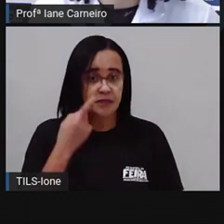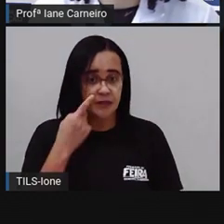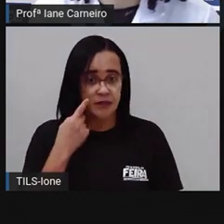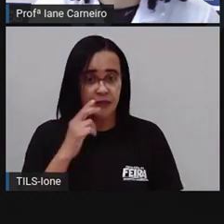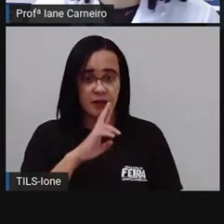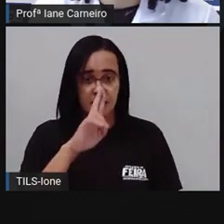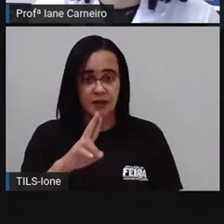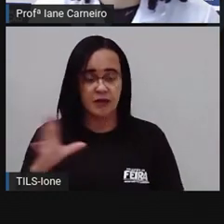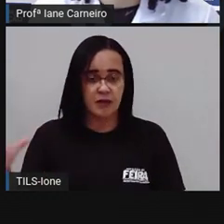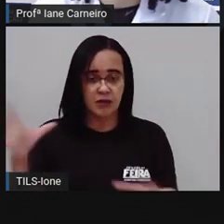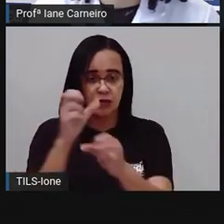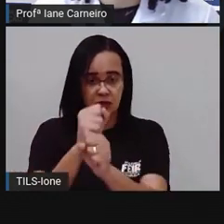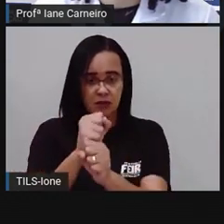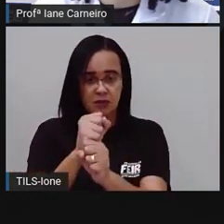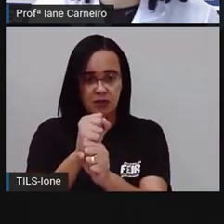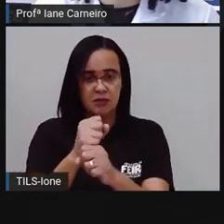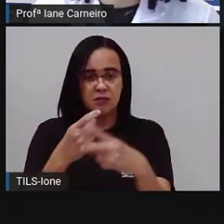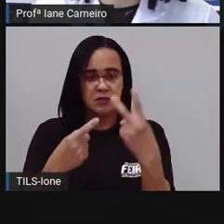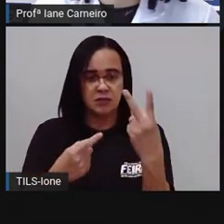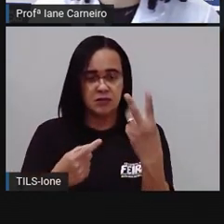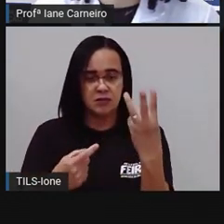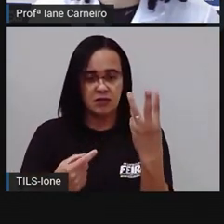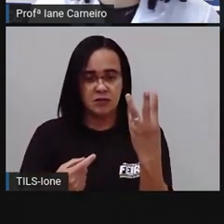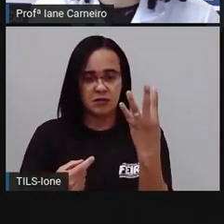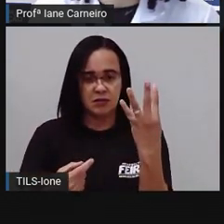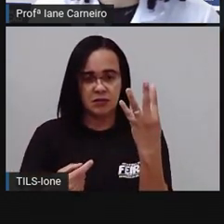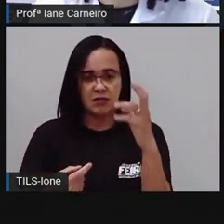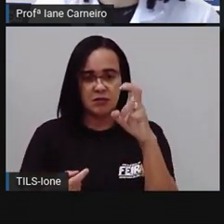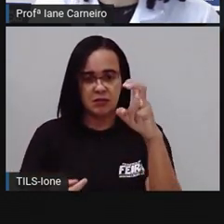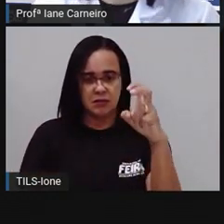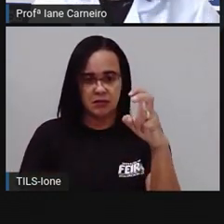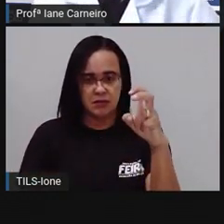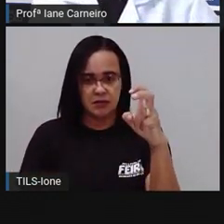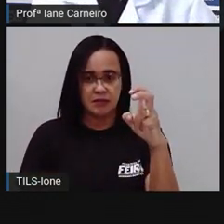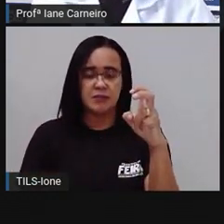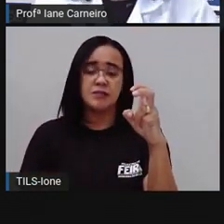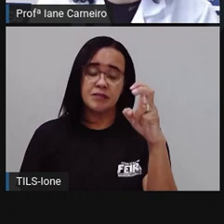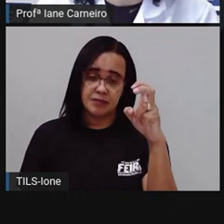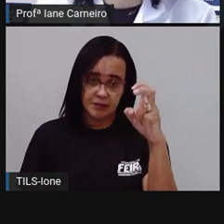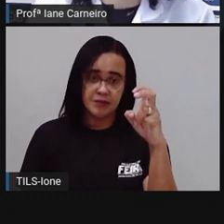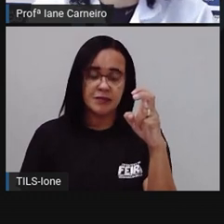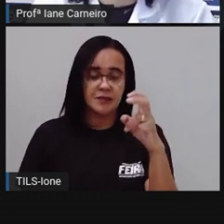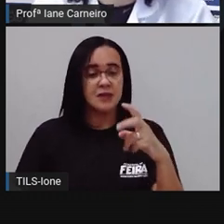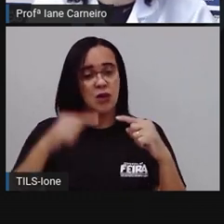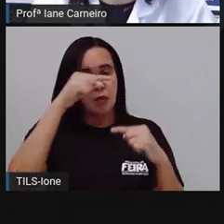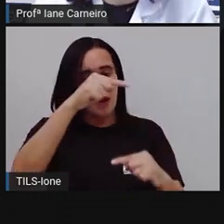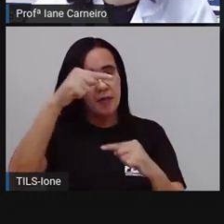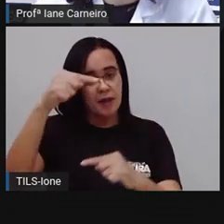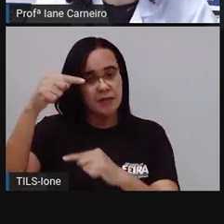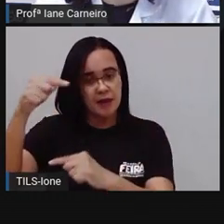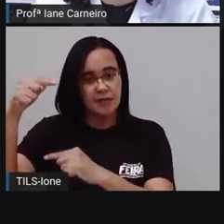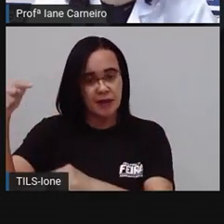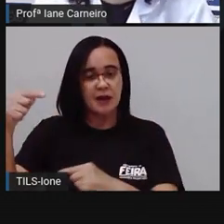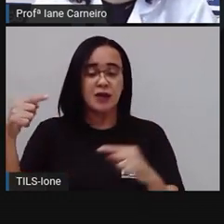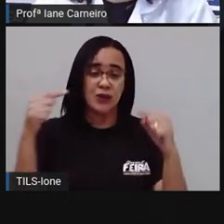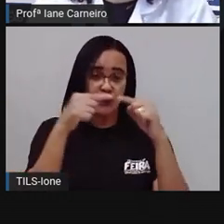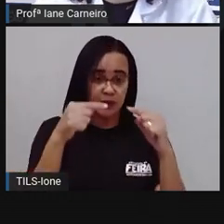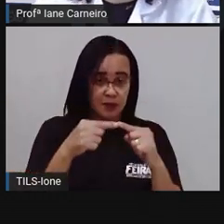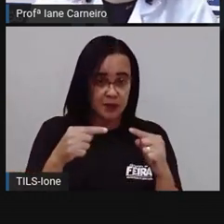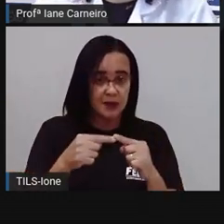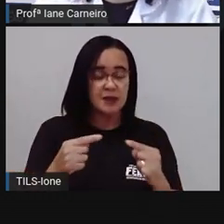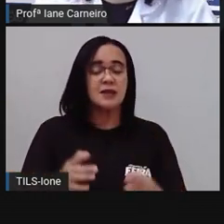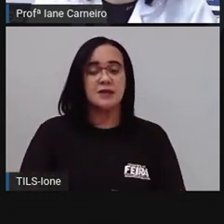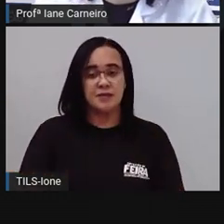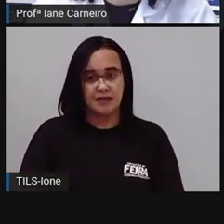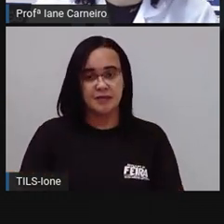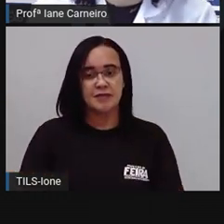total? Um, dois, três, quatro, cinco garrafinhas. Tá certo? Então, aqui